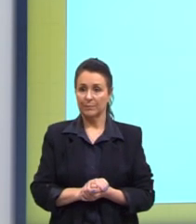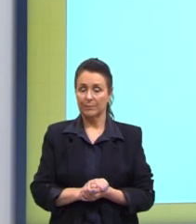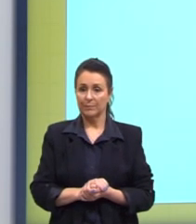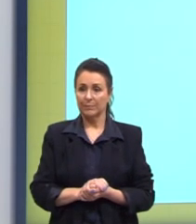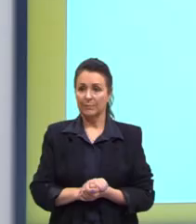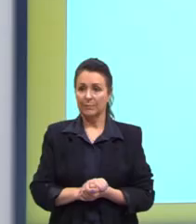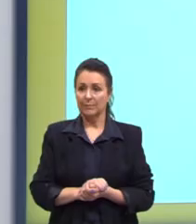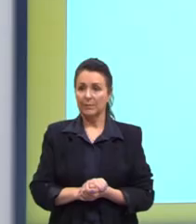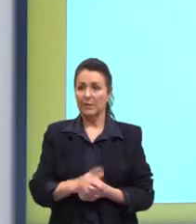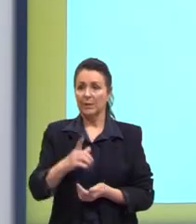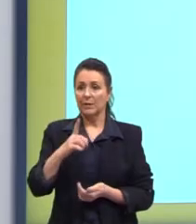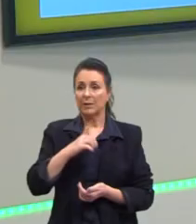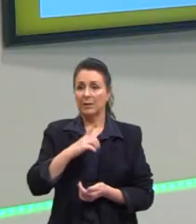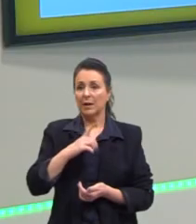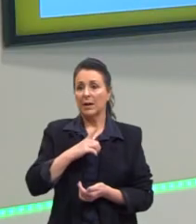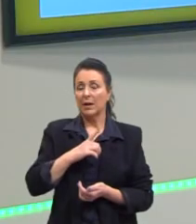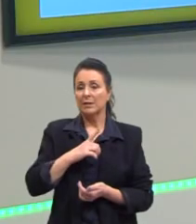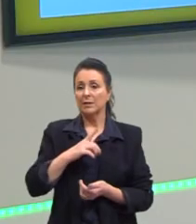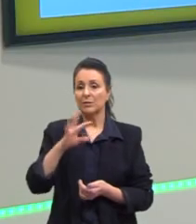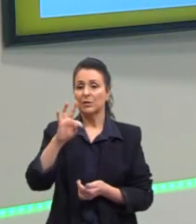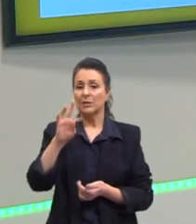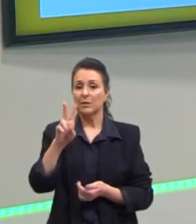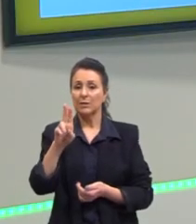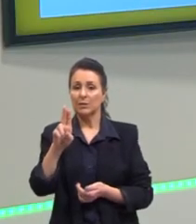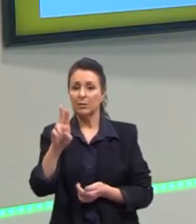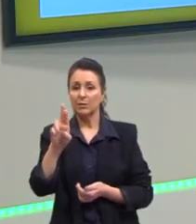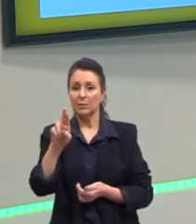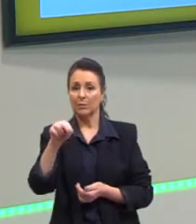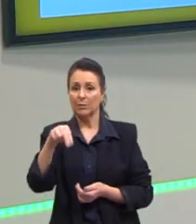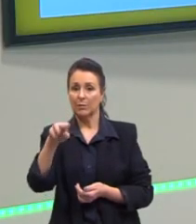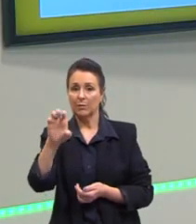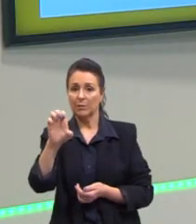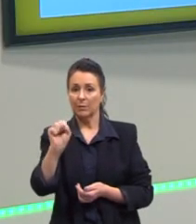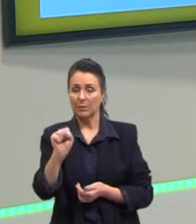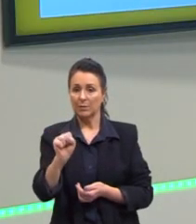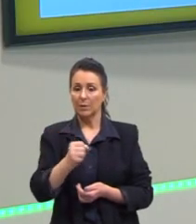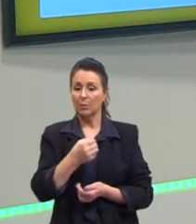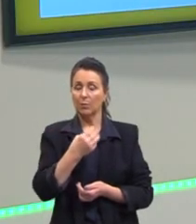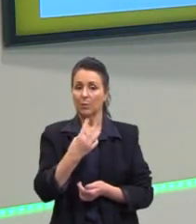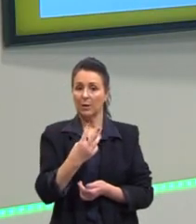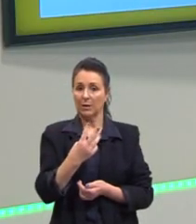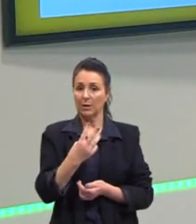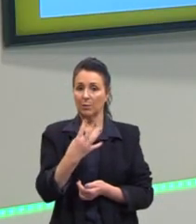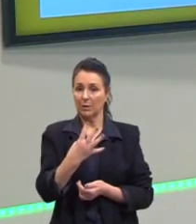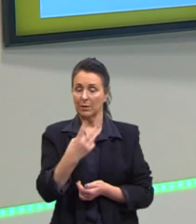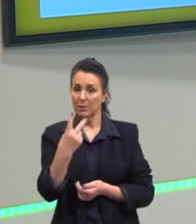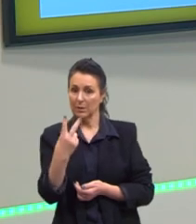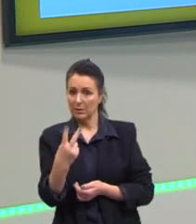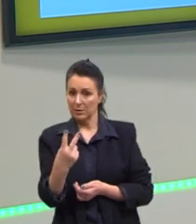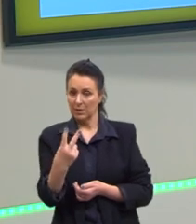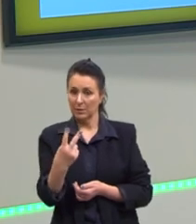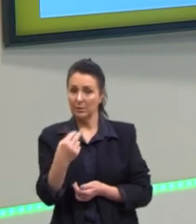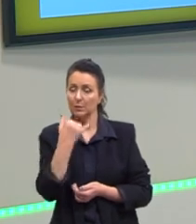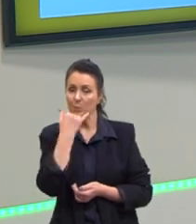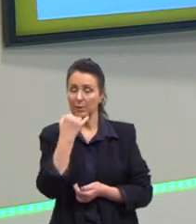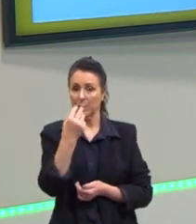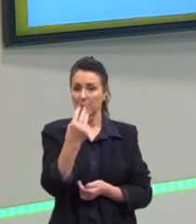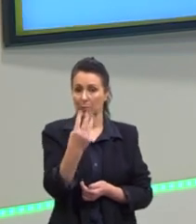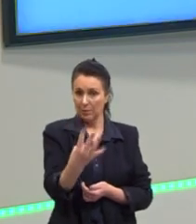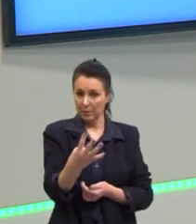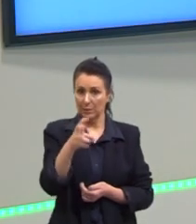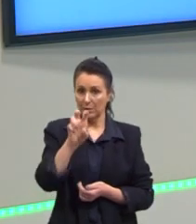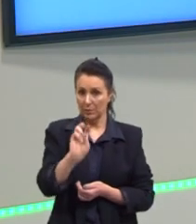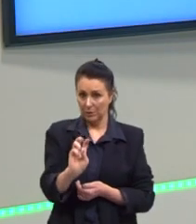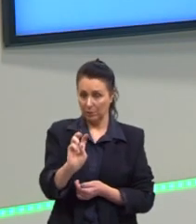Aqui a síndrome de Turner, né? Que são 45 cromossomos, faltando um, que o